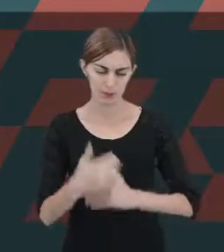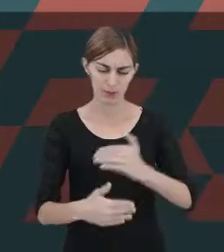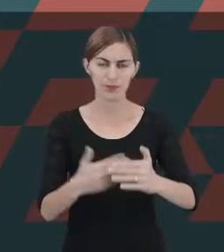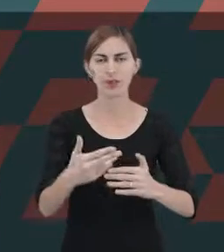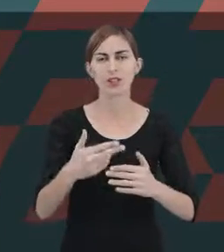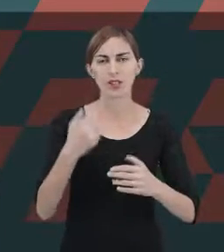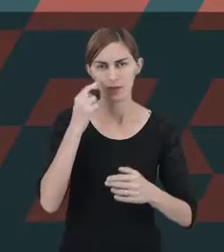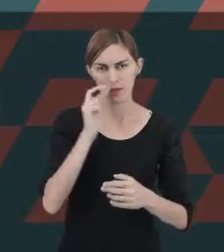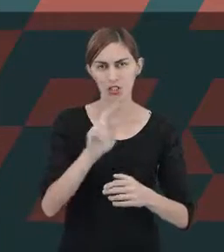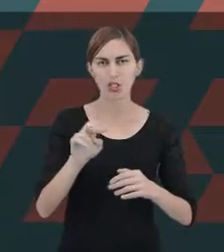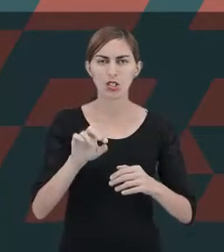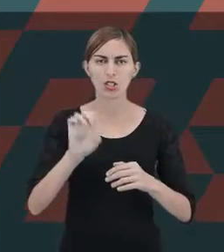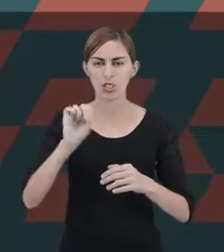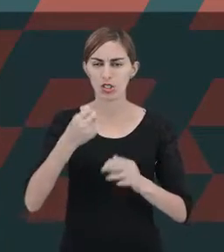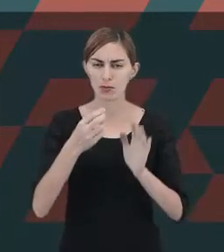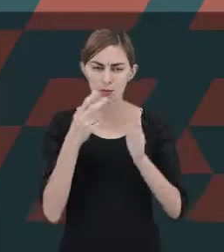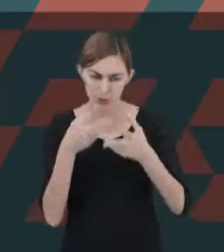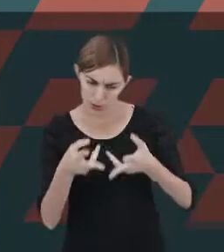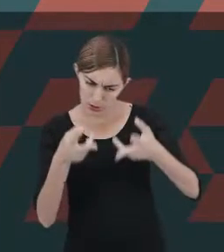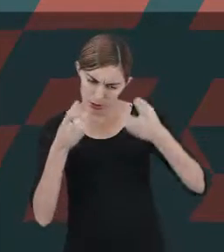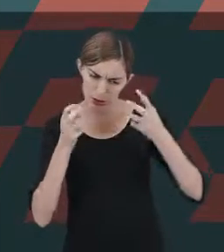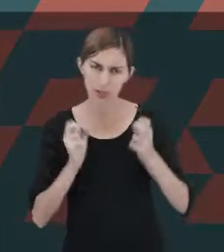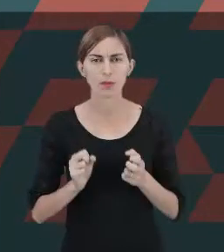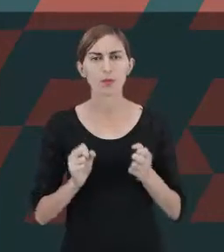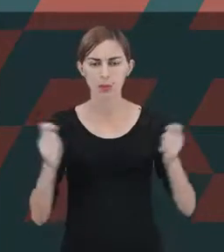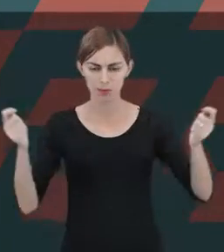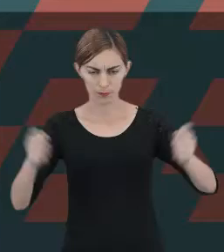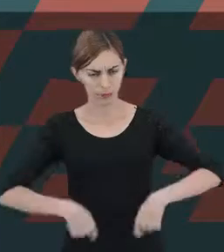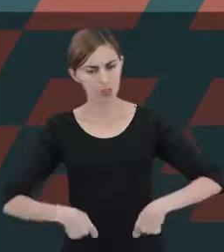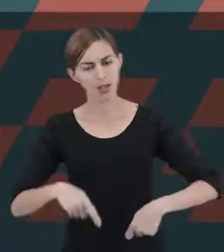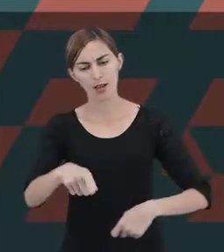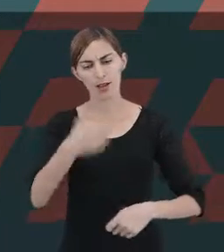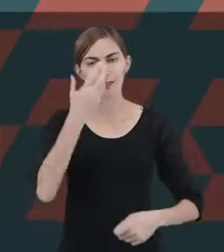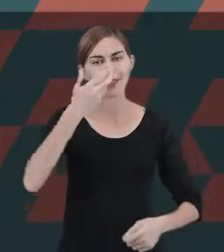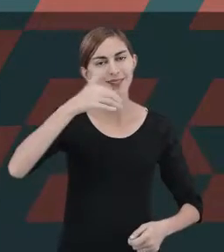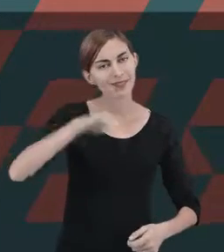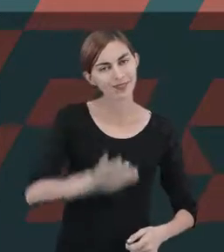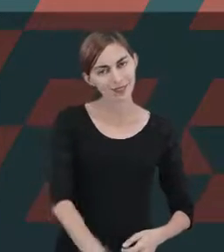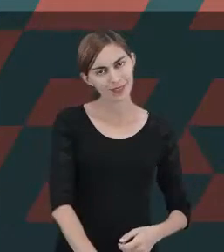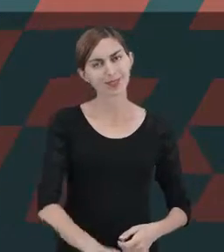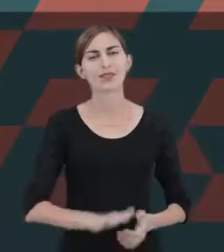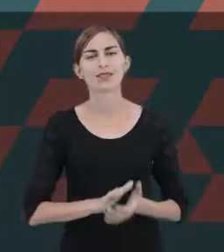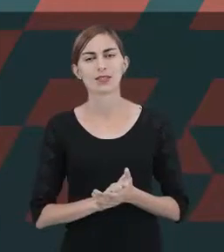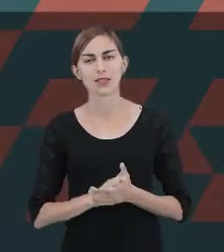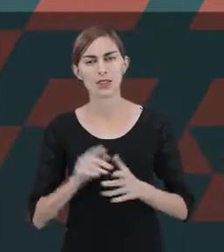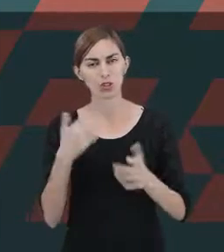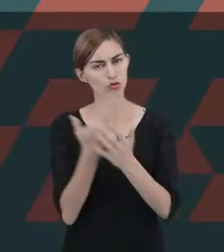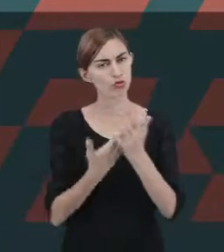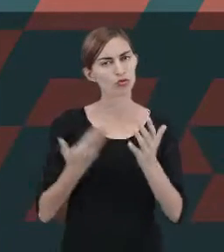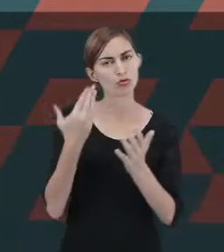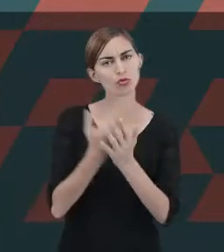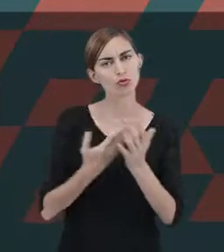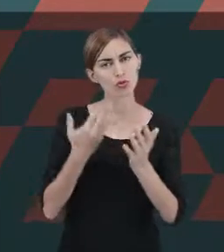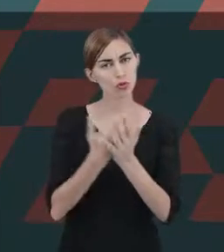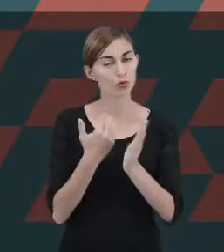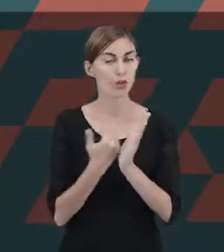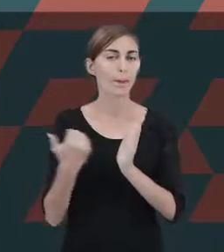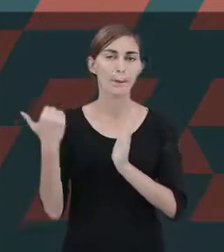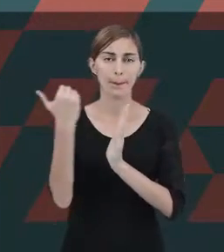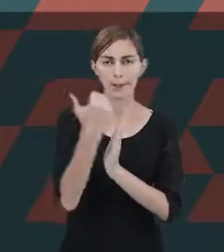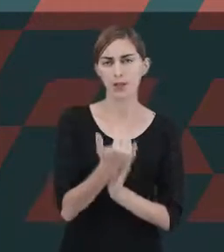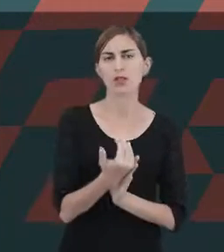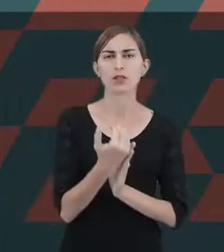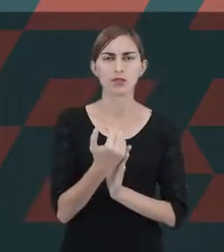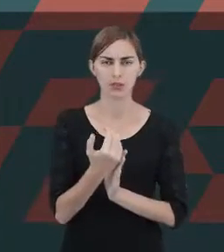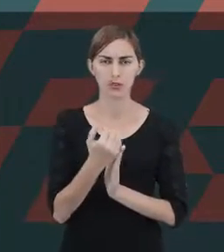estrutura de perceber a potencialidade da criança, se deteram a estudar um pouco mais sobre